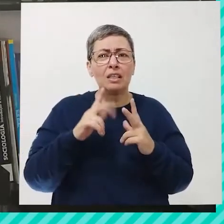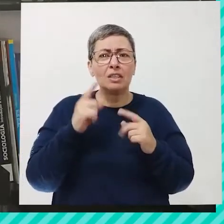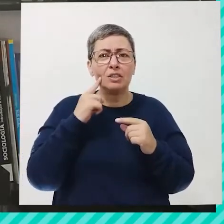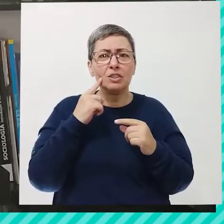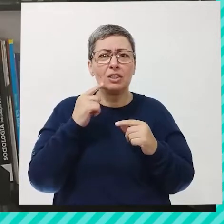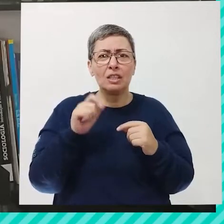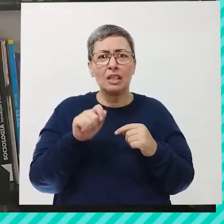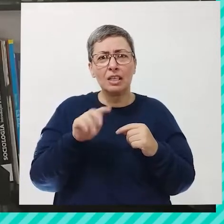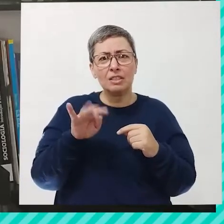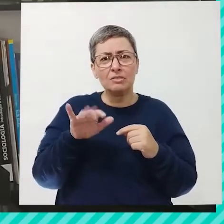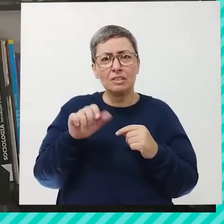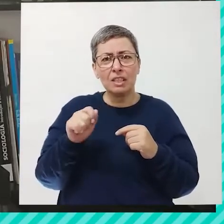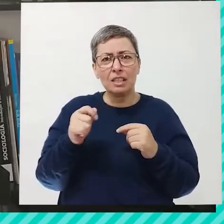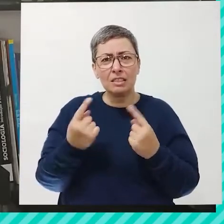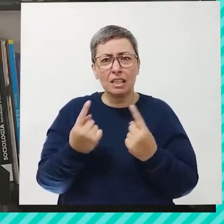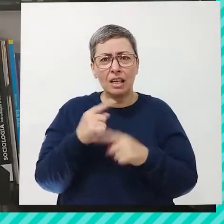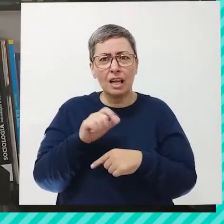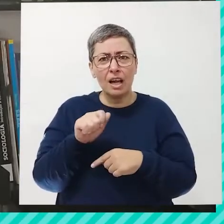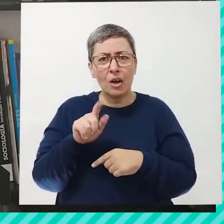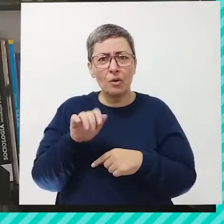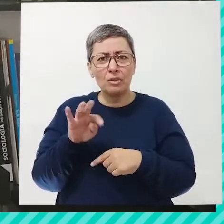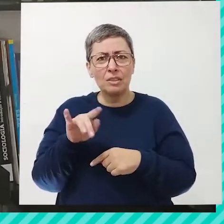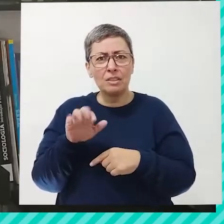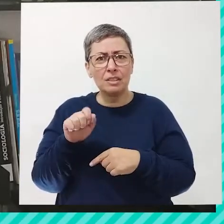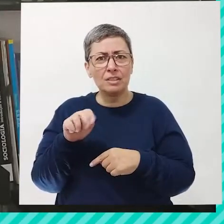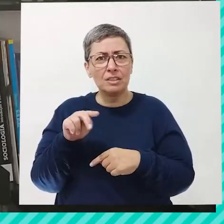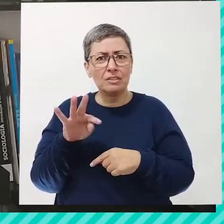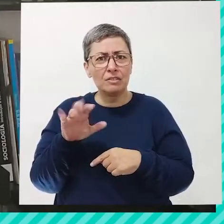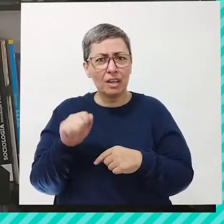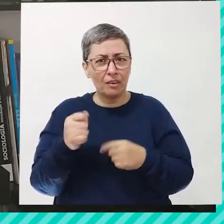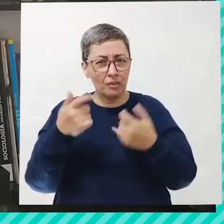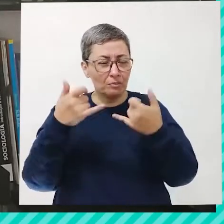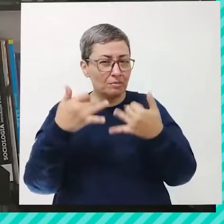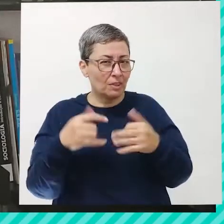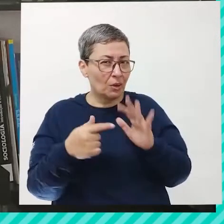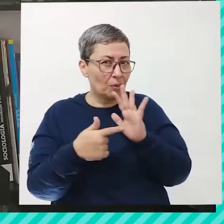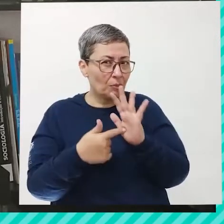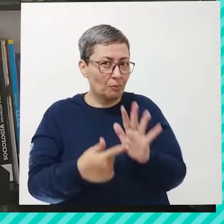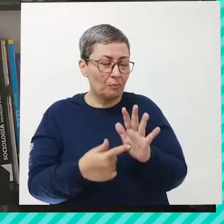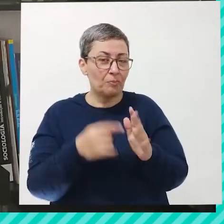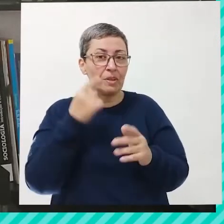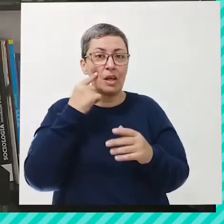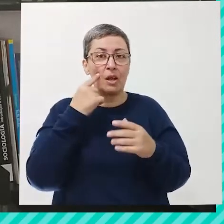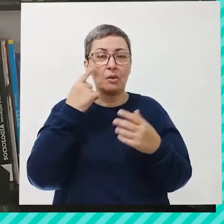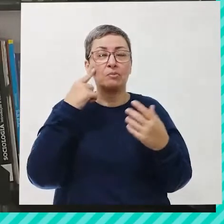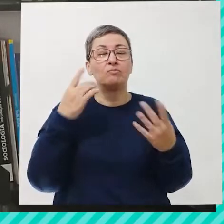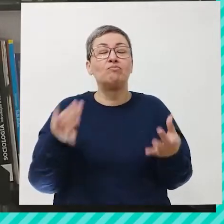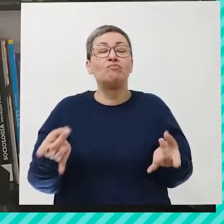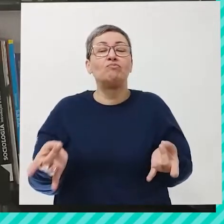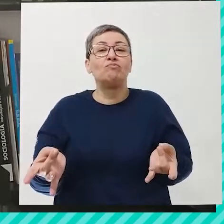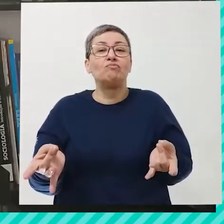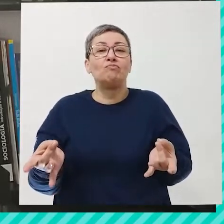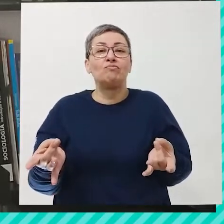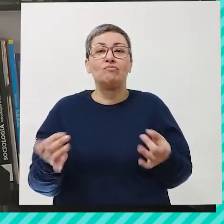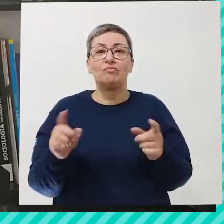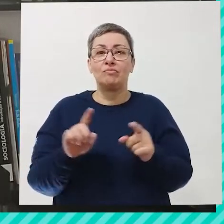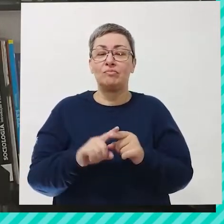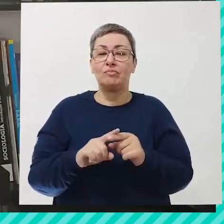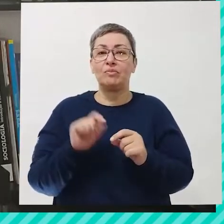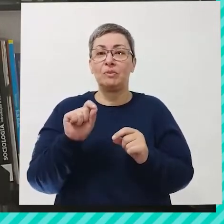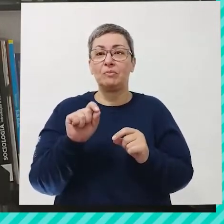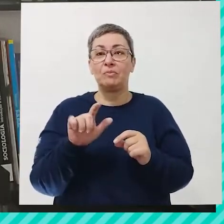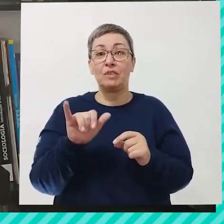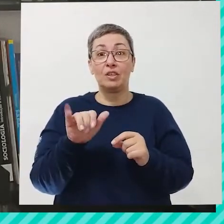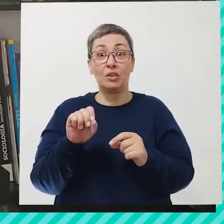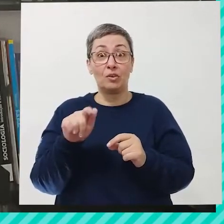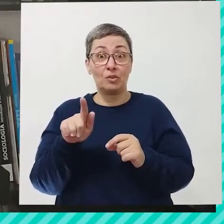atividades alternativas? Vou contar algumas para vocês, ó. Meditação, a